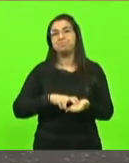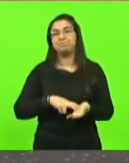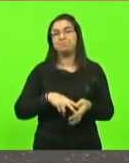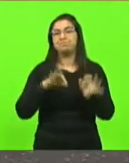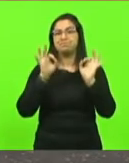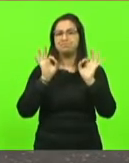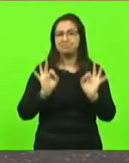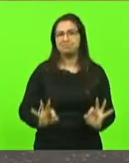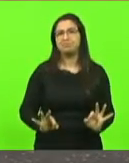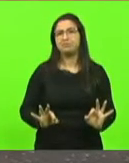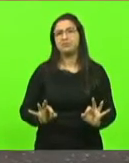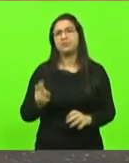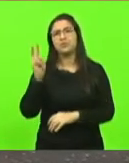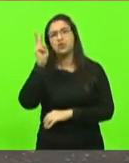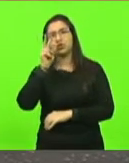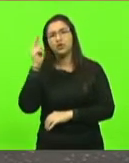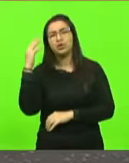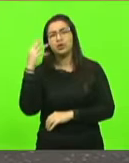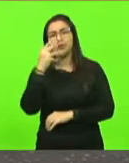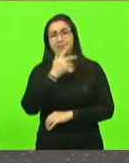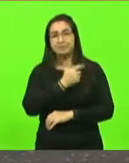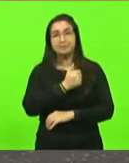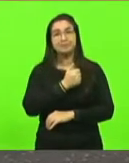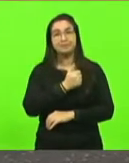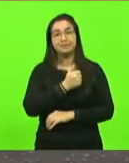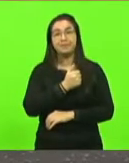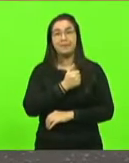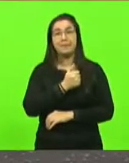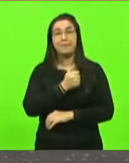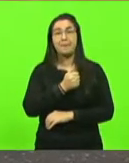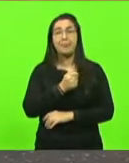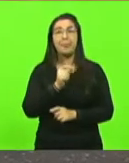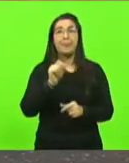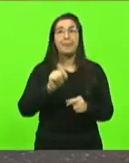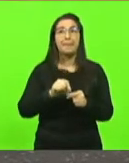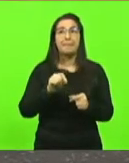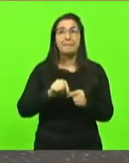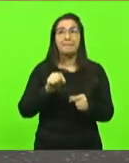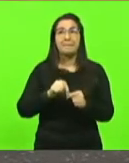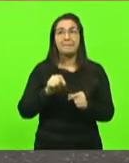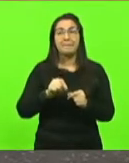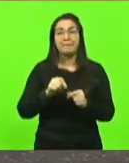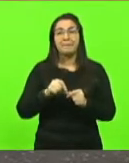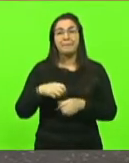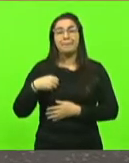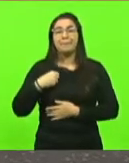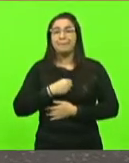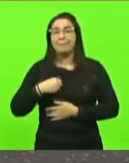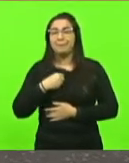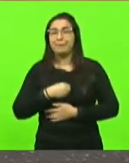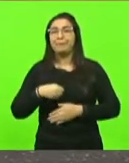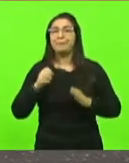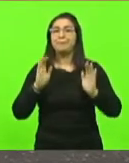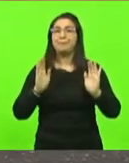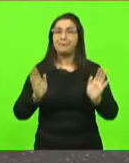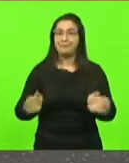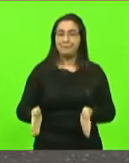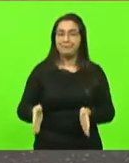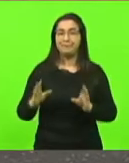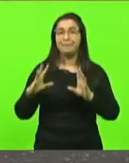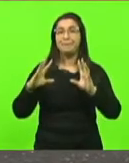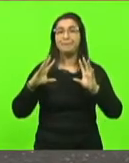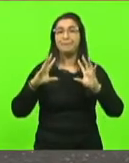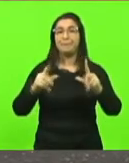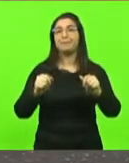história belíssima e vai fazer muita falta, já está fazendo muita falta para todos nós,